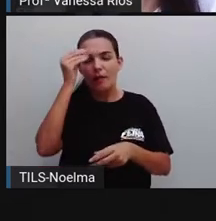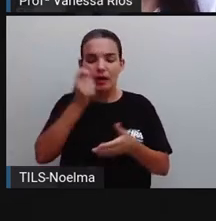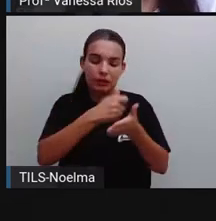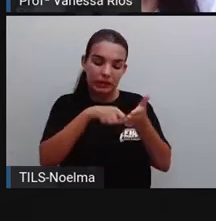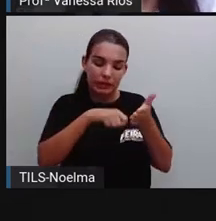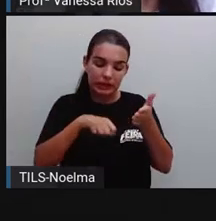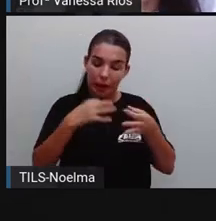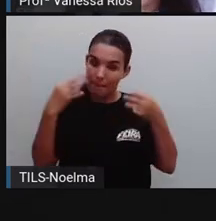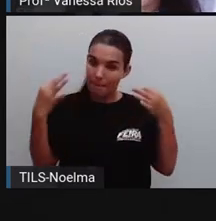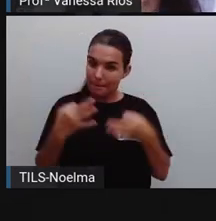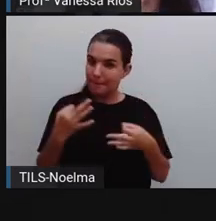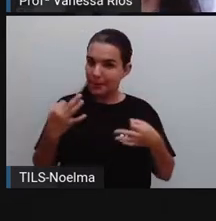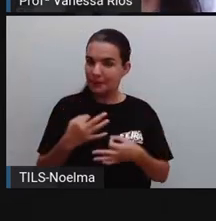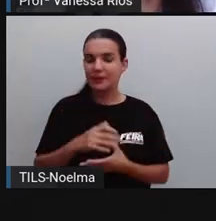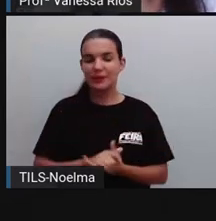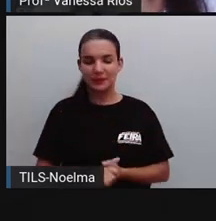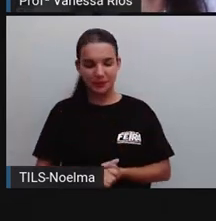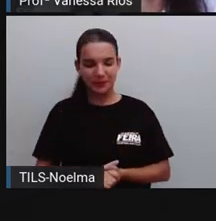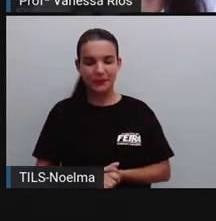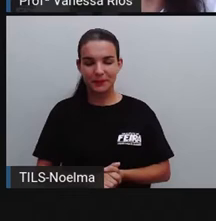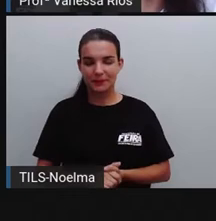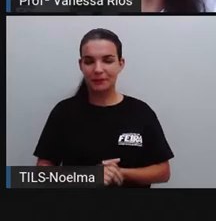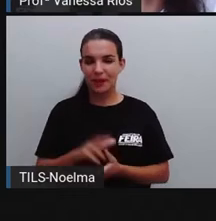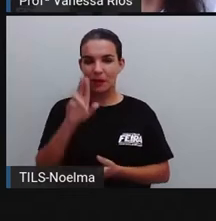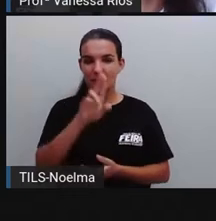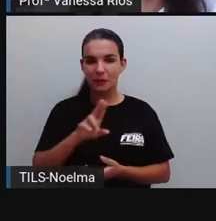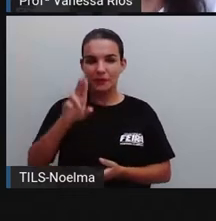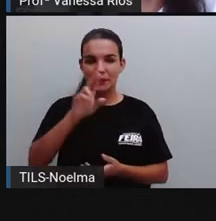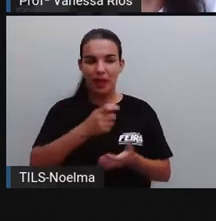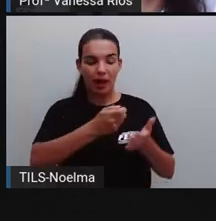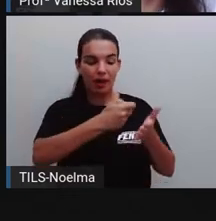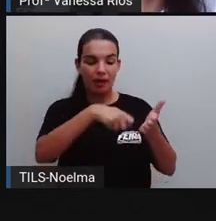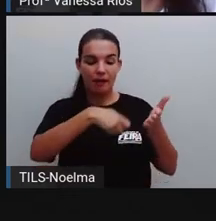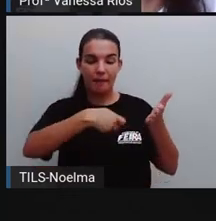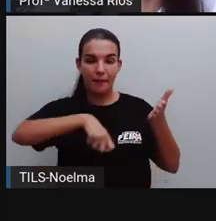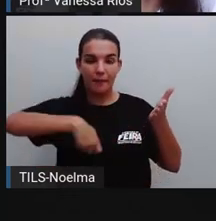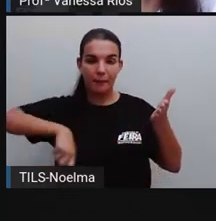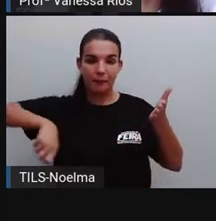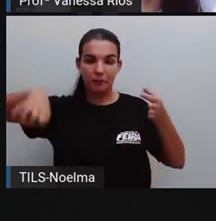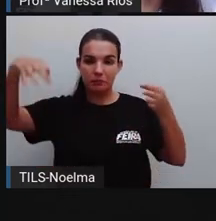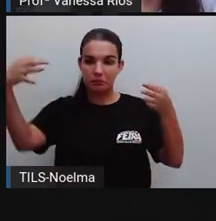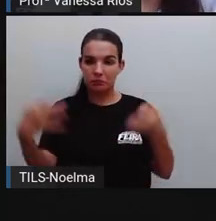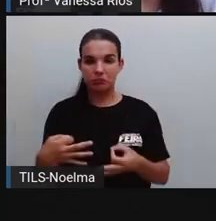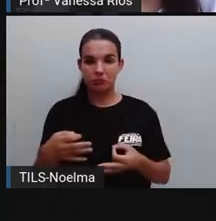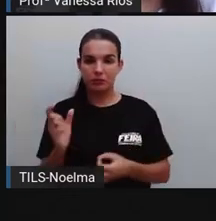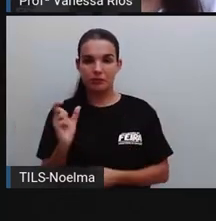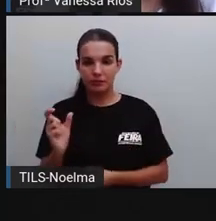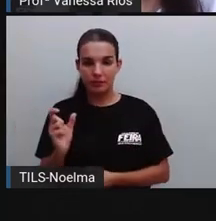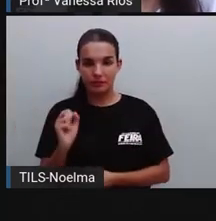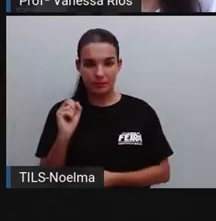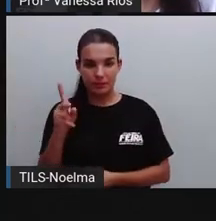ela seja aí correta. Ela utilize a grafia correta das palavras.